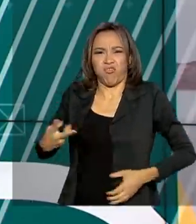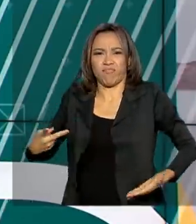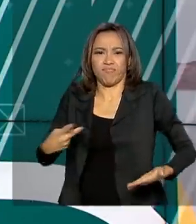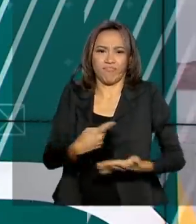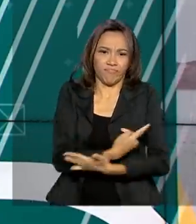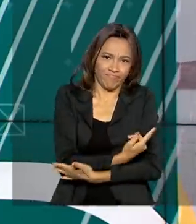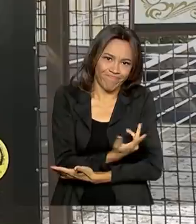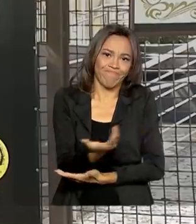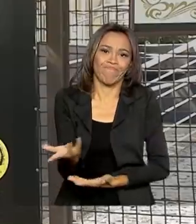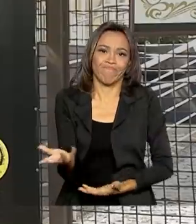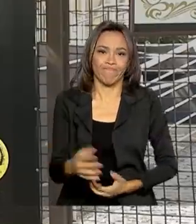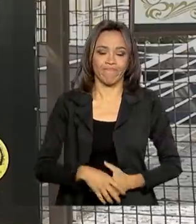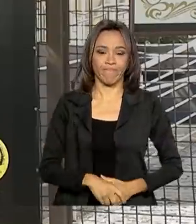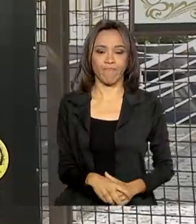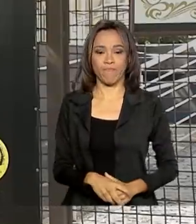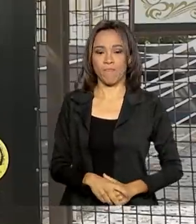empresa.